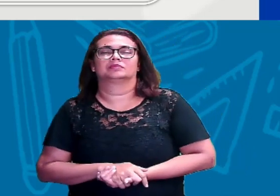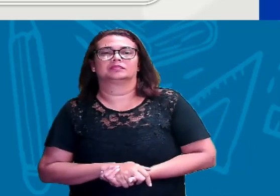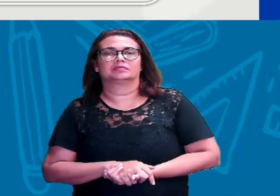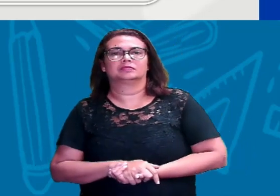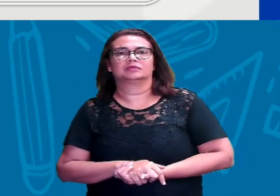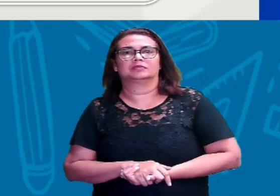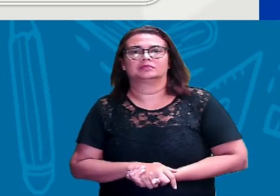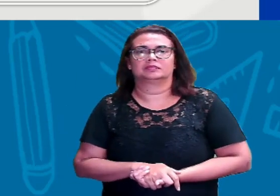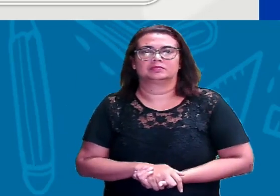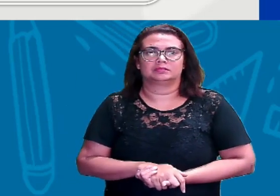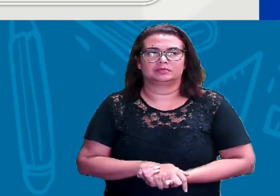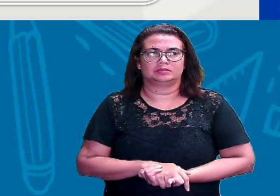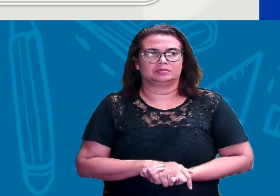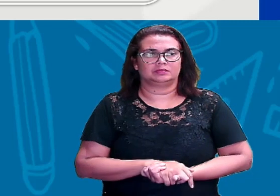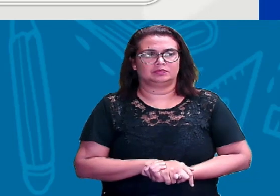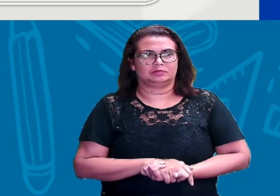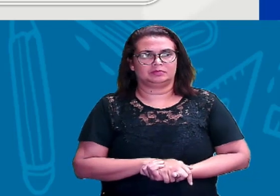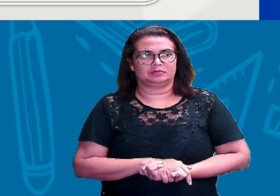ligado nessa dica.